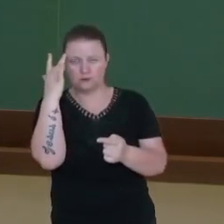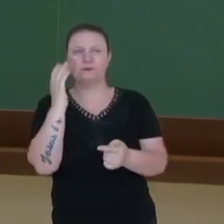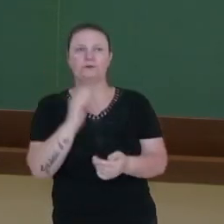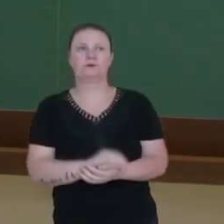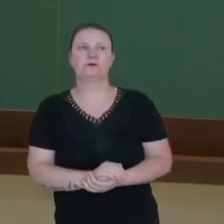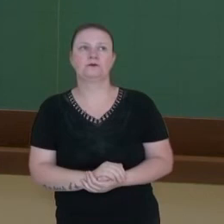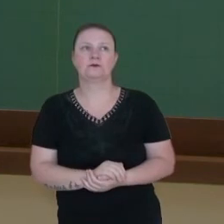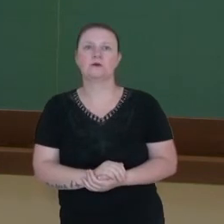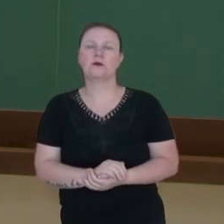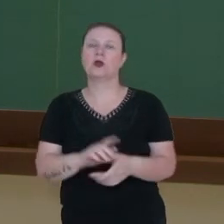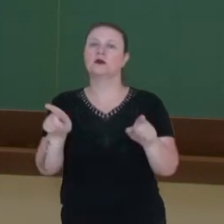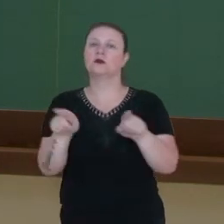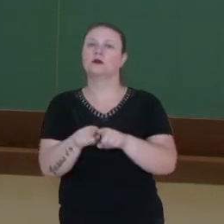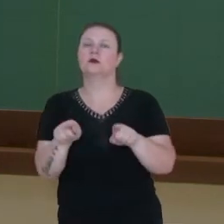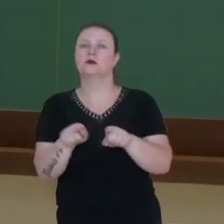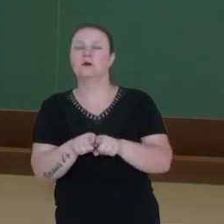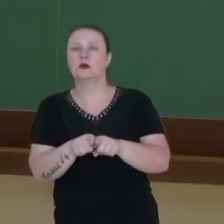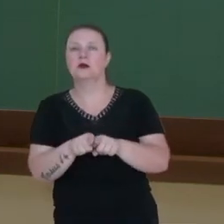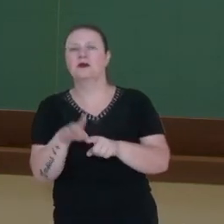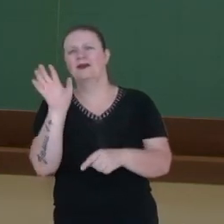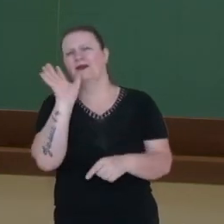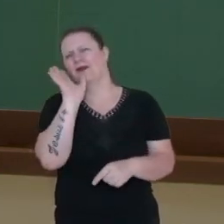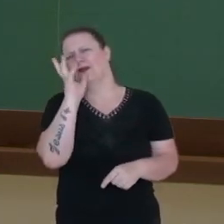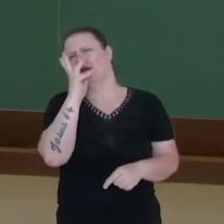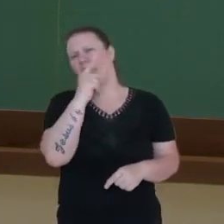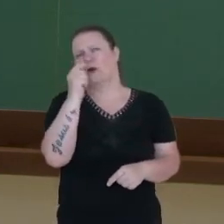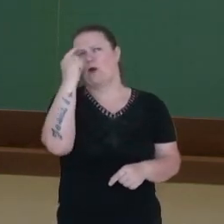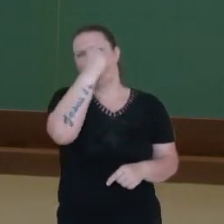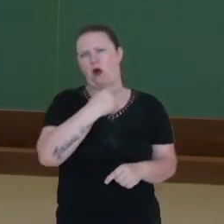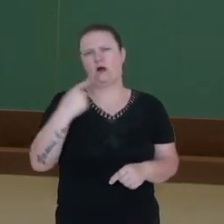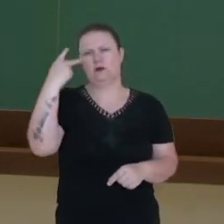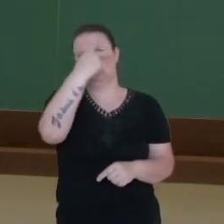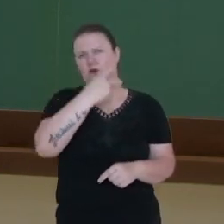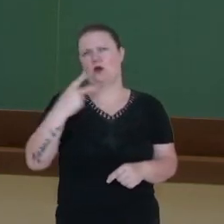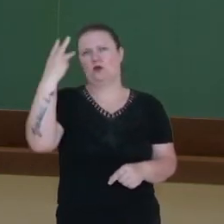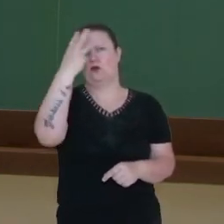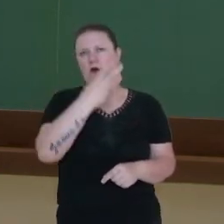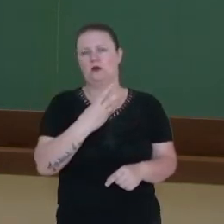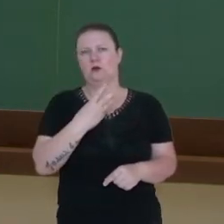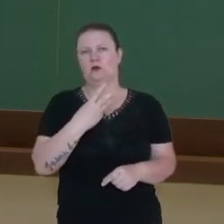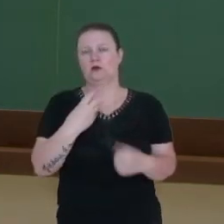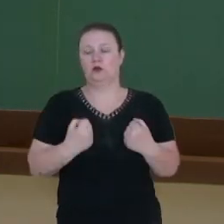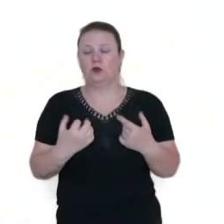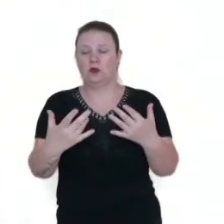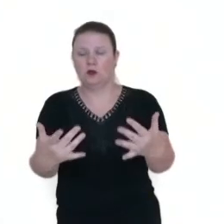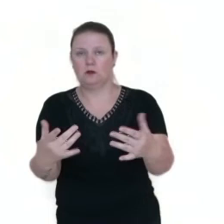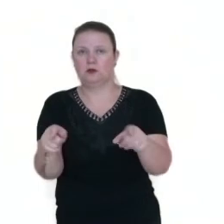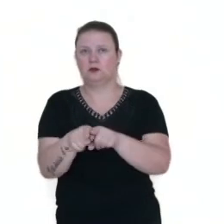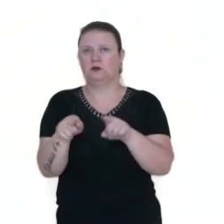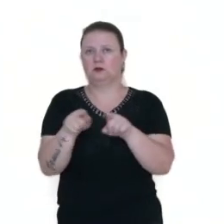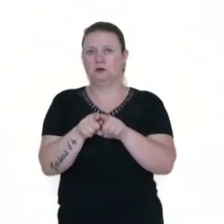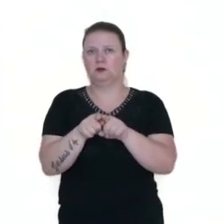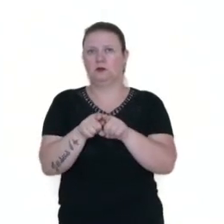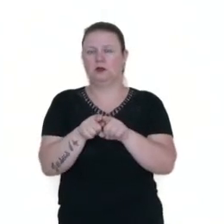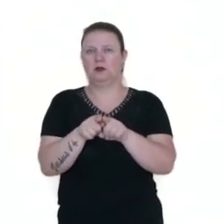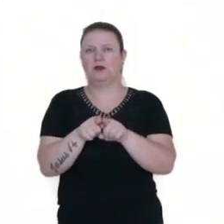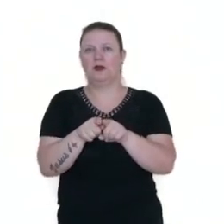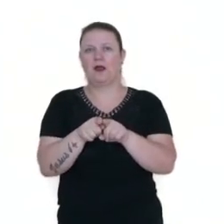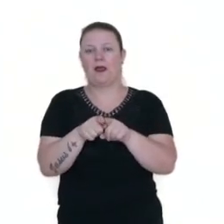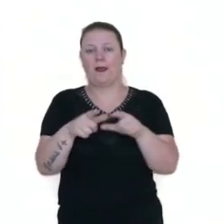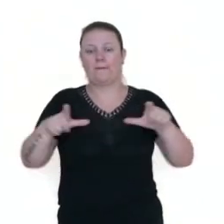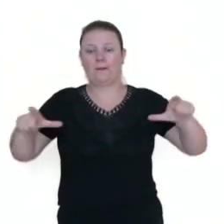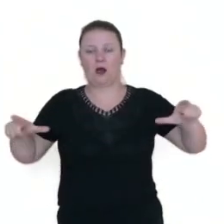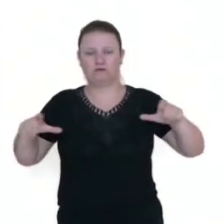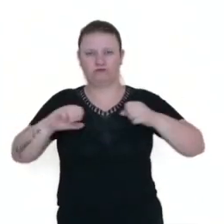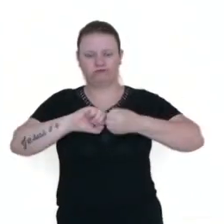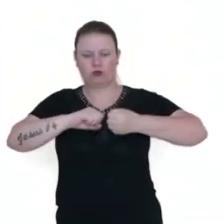Esse jogo, com isso, acaba demorando muitas horas. Campo de jogo, o campo do beisebol, é um pouco maior também